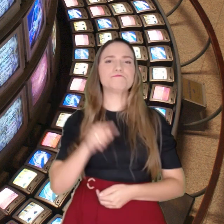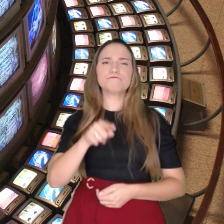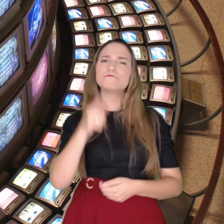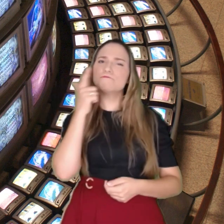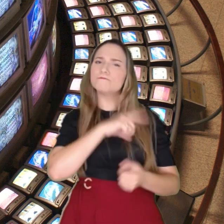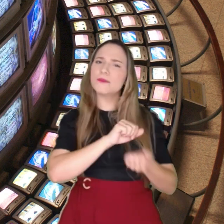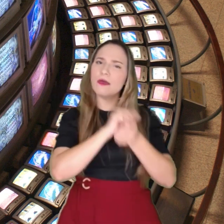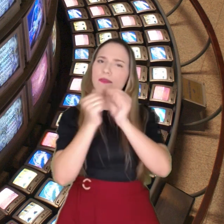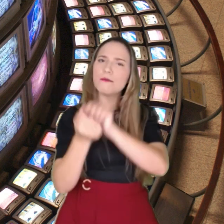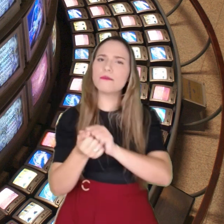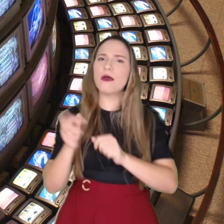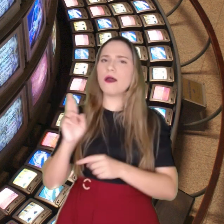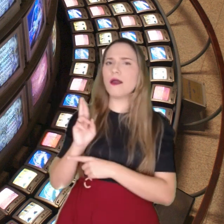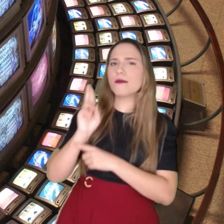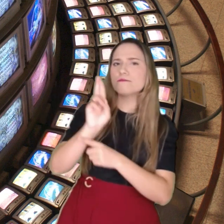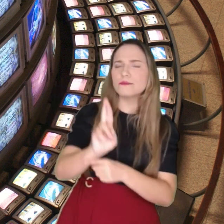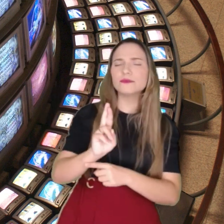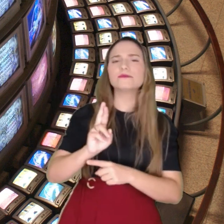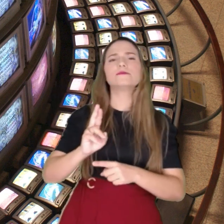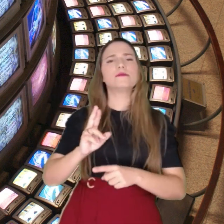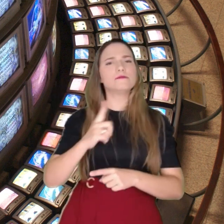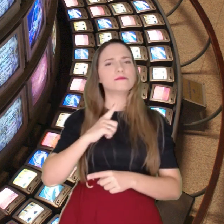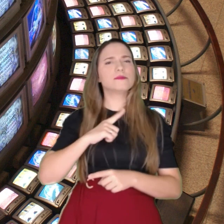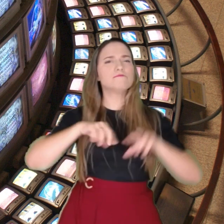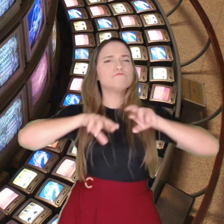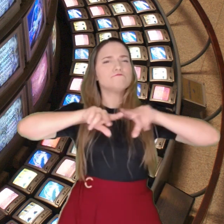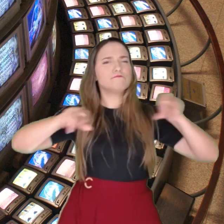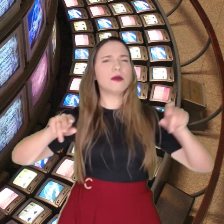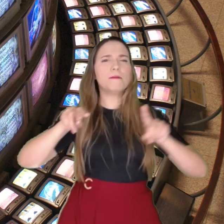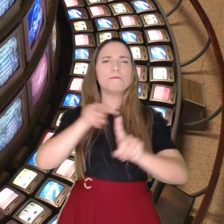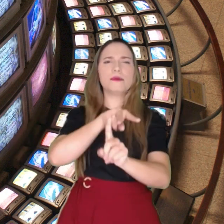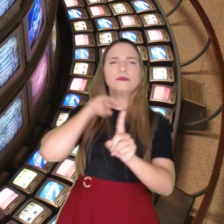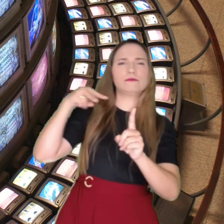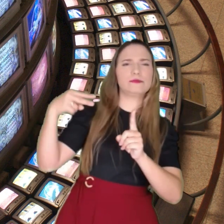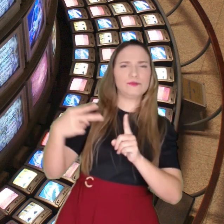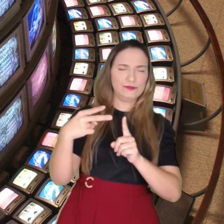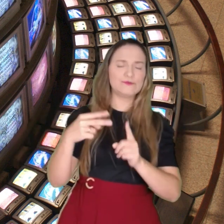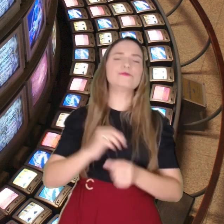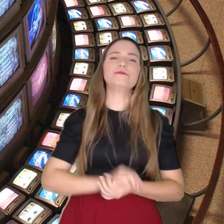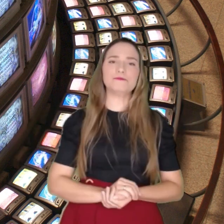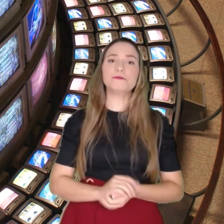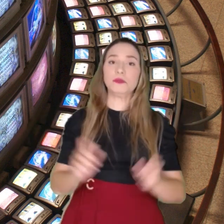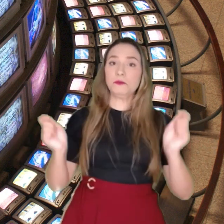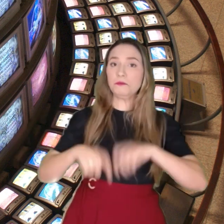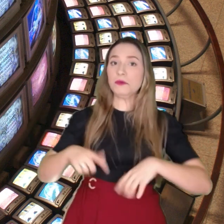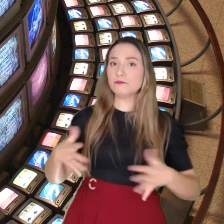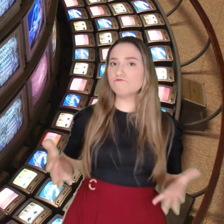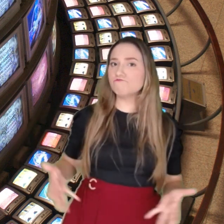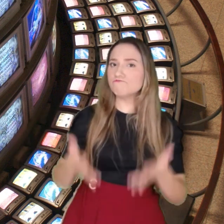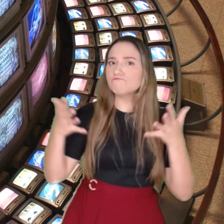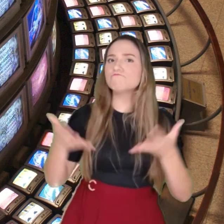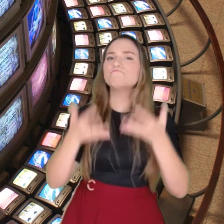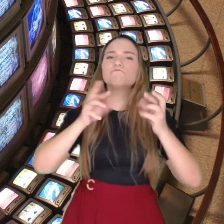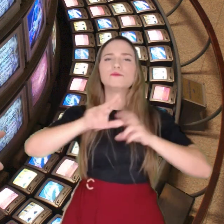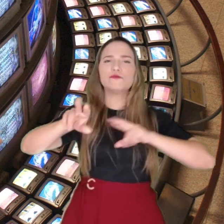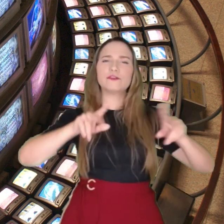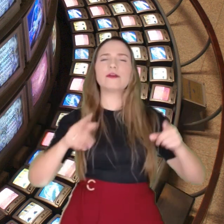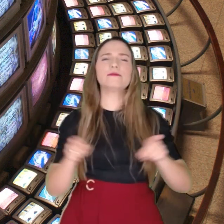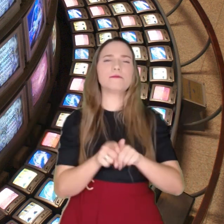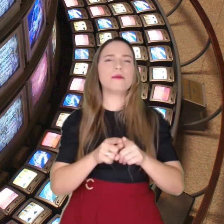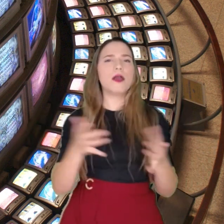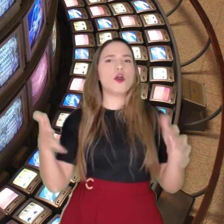Ela pode ser adaptada para representar uma ampla gama de perspectivas, promovendo a